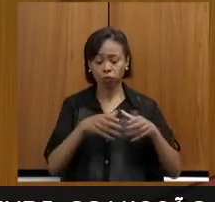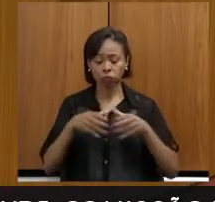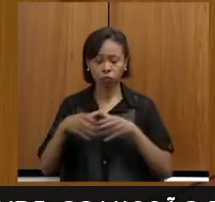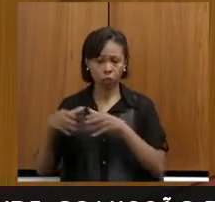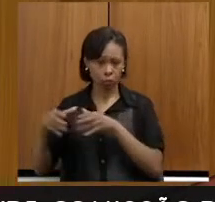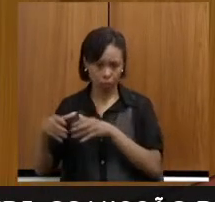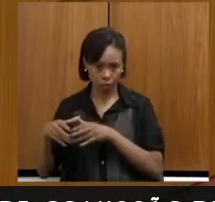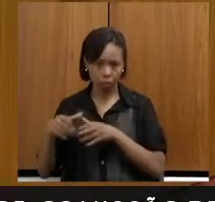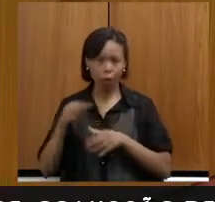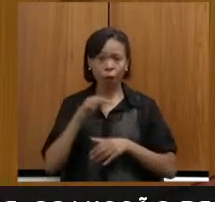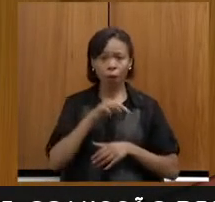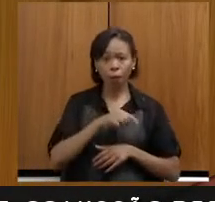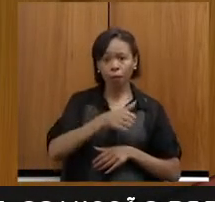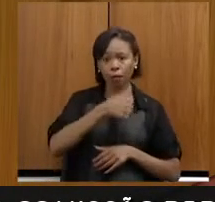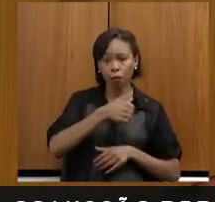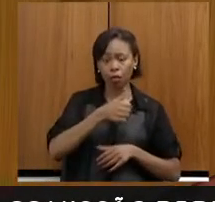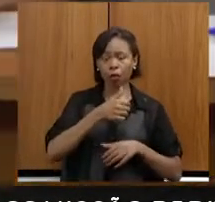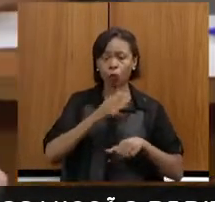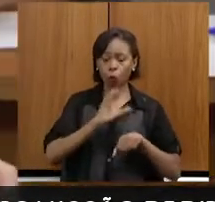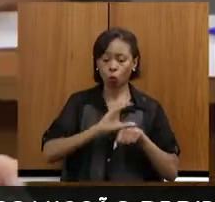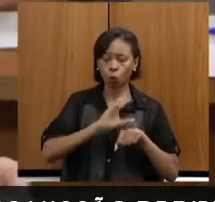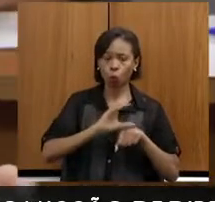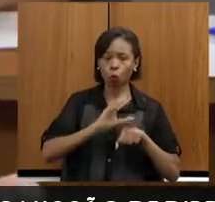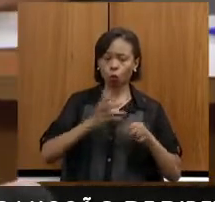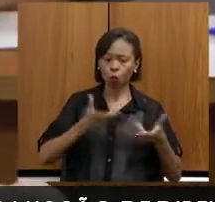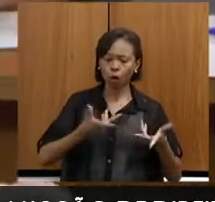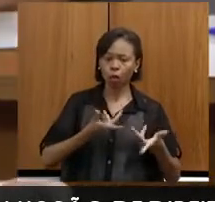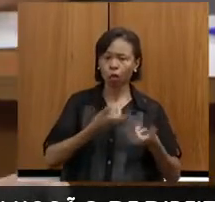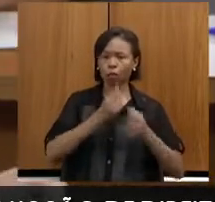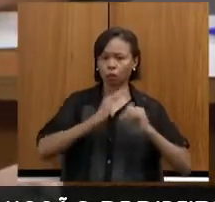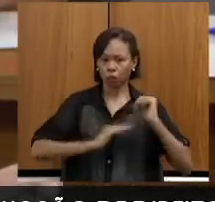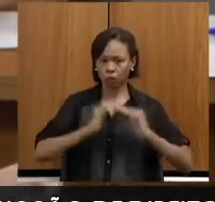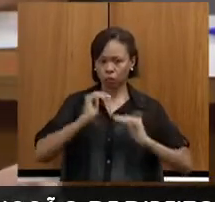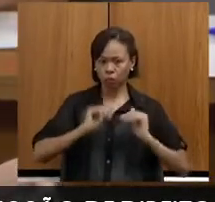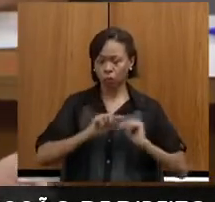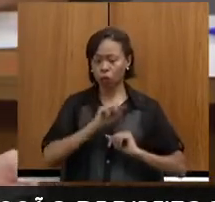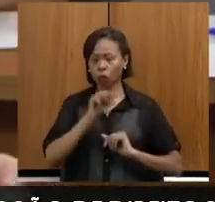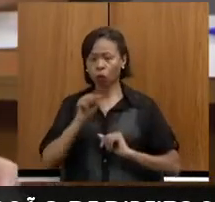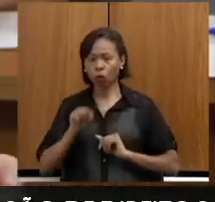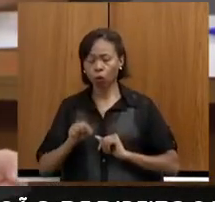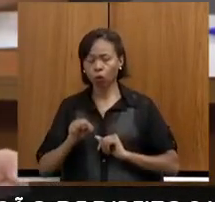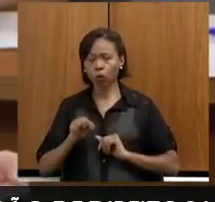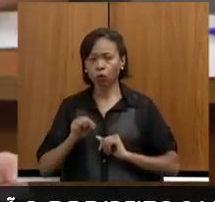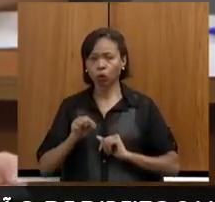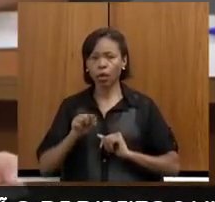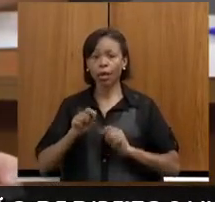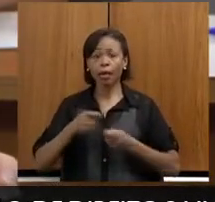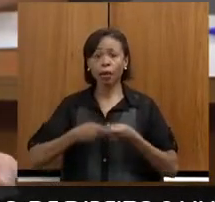emprego e renda. A primeira é a qualificação profissional. A segunda é a economia popular solidária.